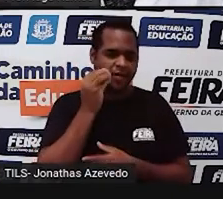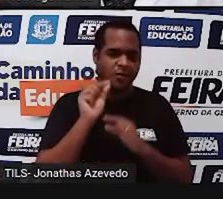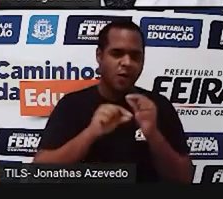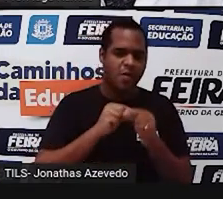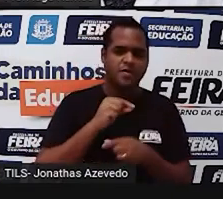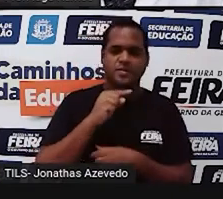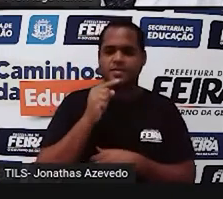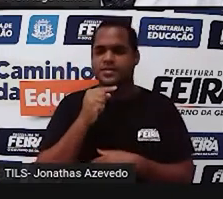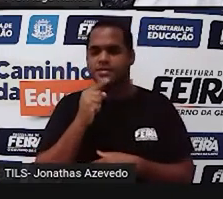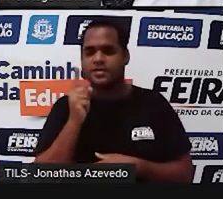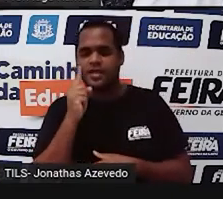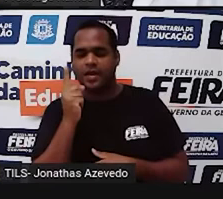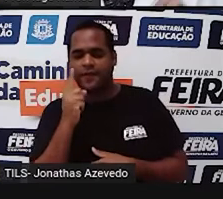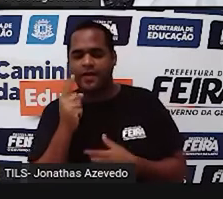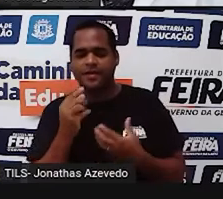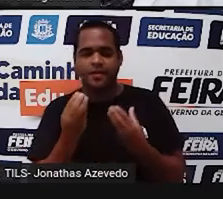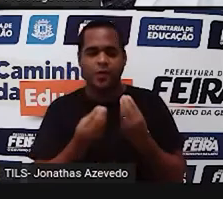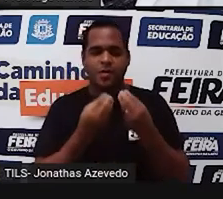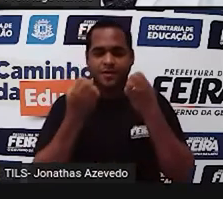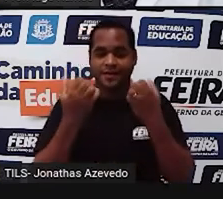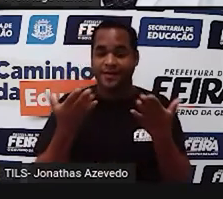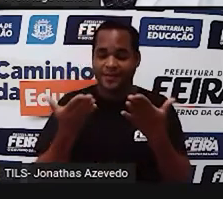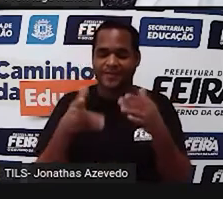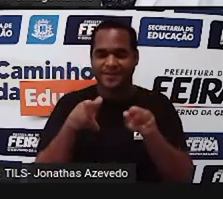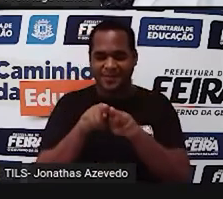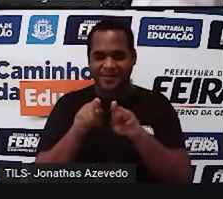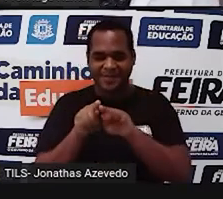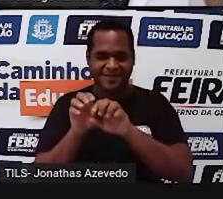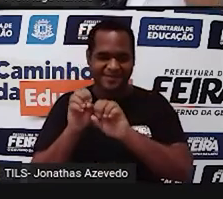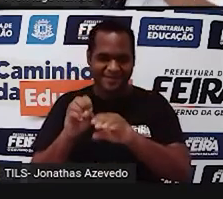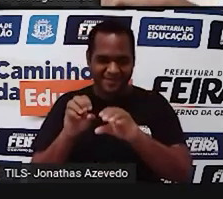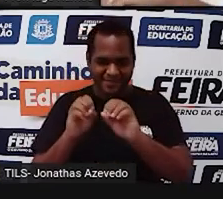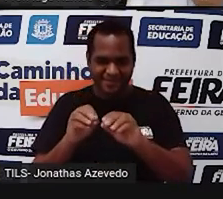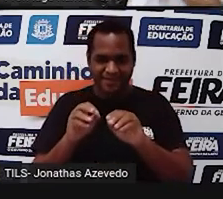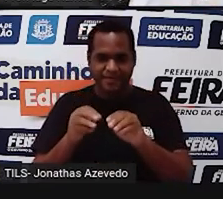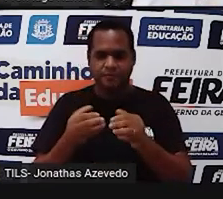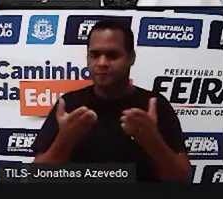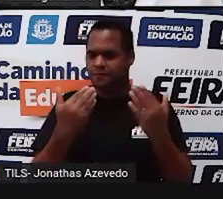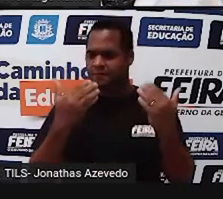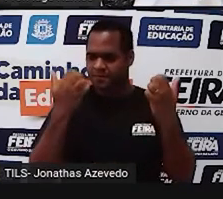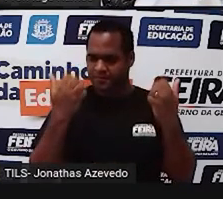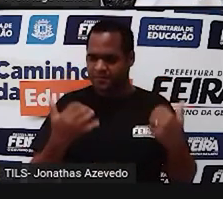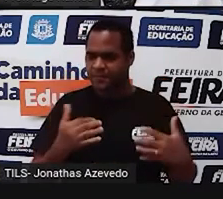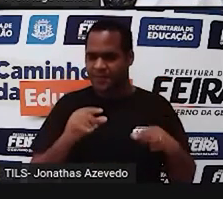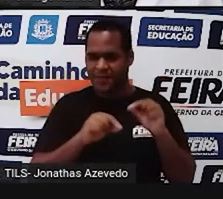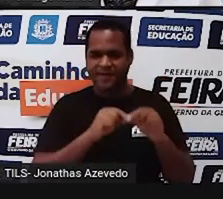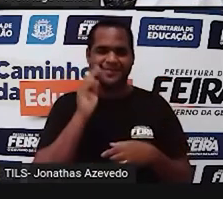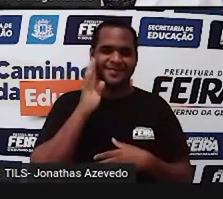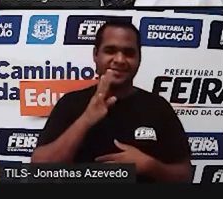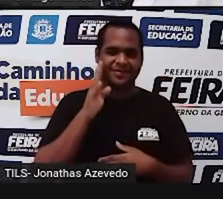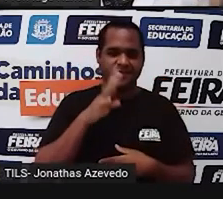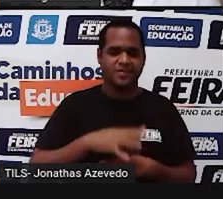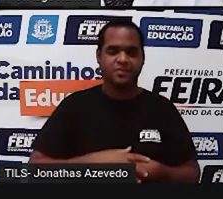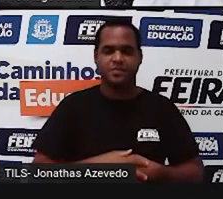dúvida aqui, também, nessa aula. Tá bom? Então, vamos avançando. Olha só que bacana.